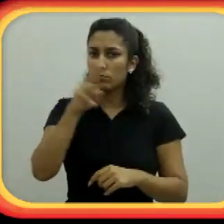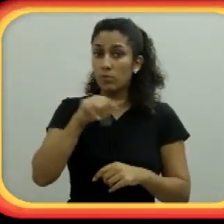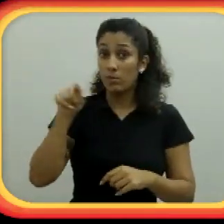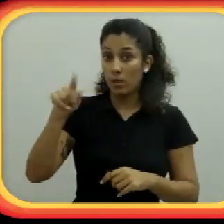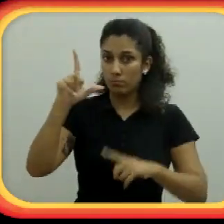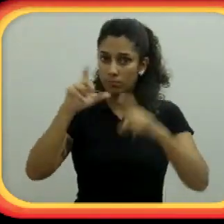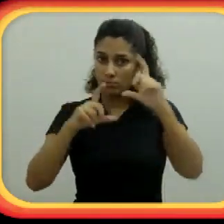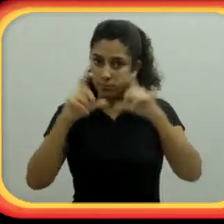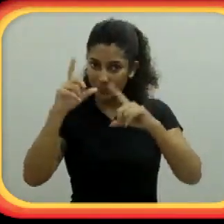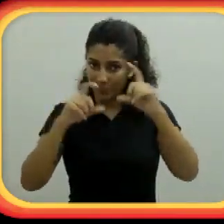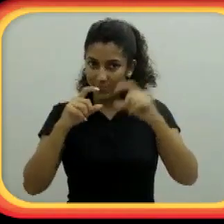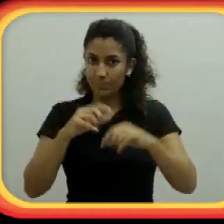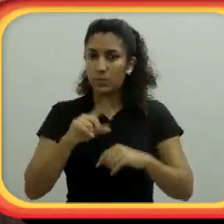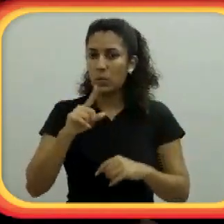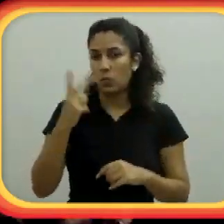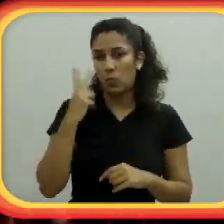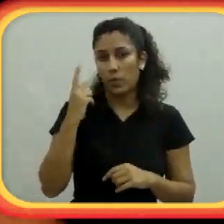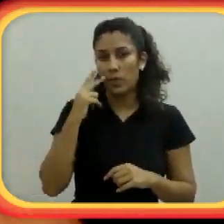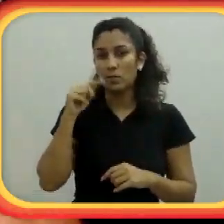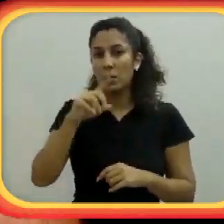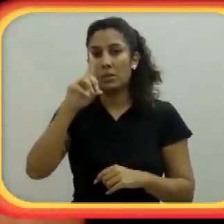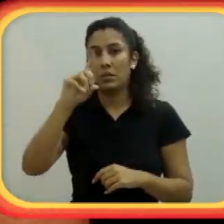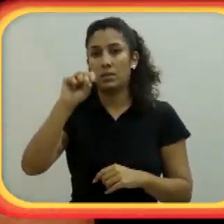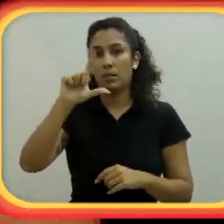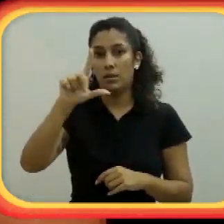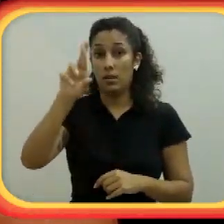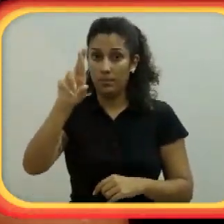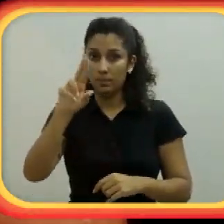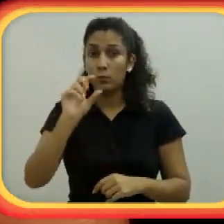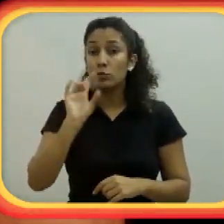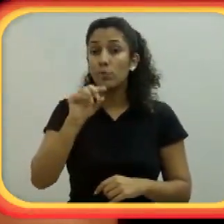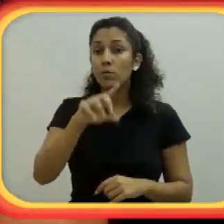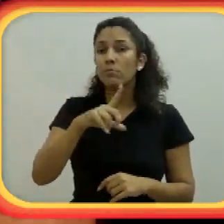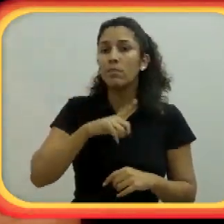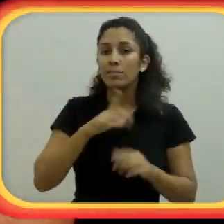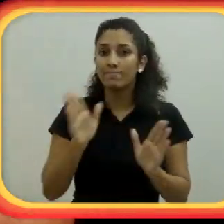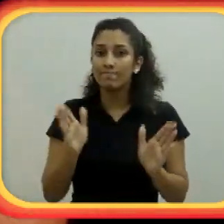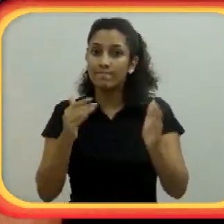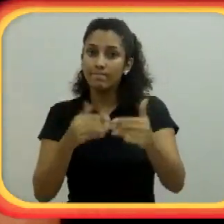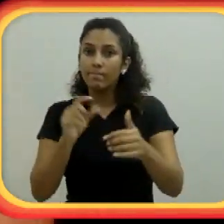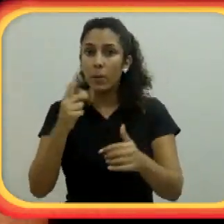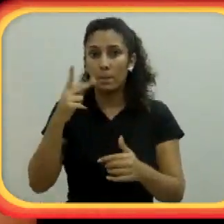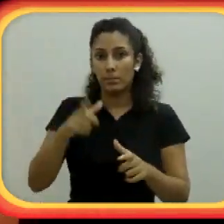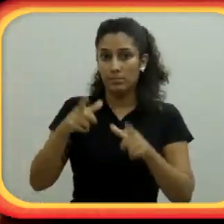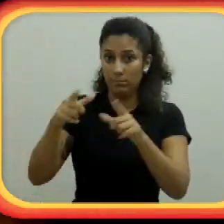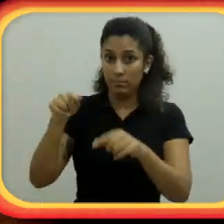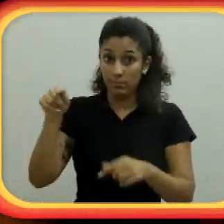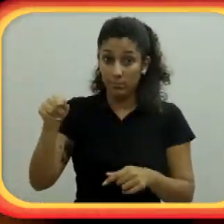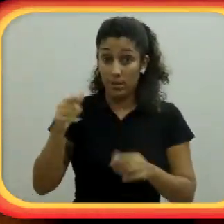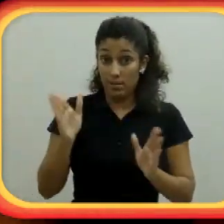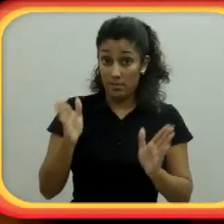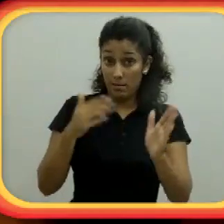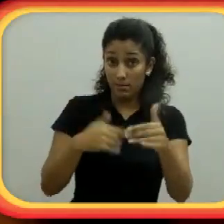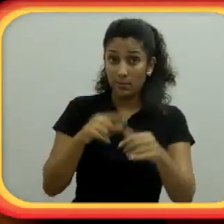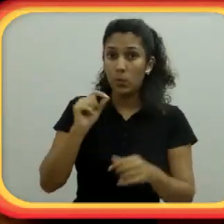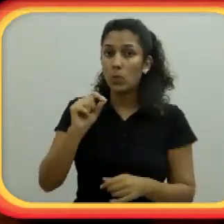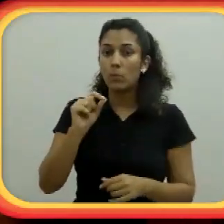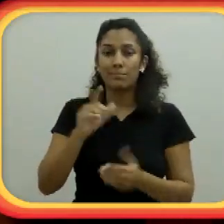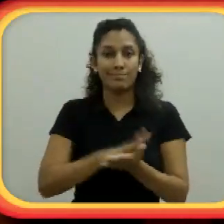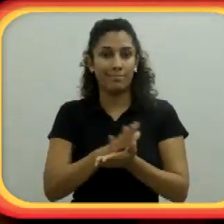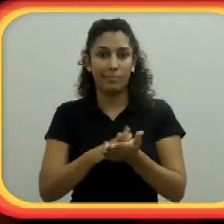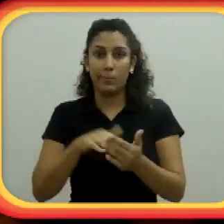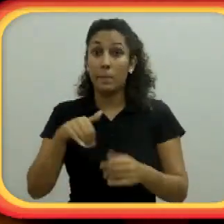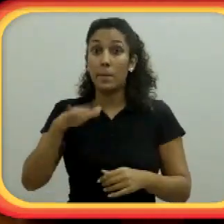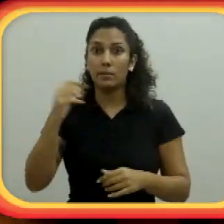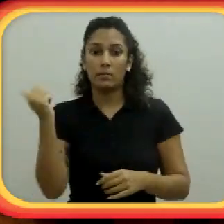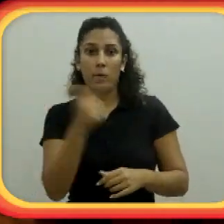câmera fotográfica comum, dessas DSLR, só que ele tem uma caixa estanque para ele. A caixa estanque,